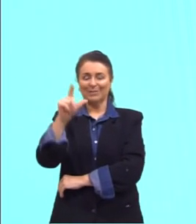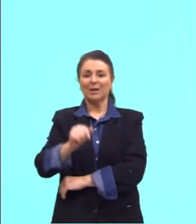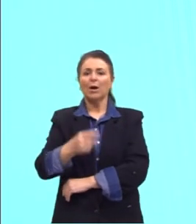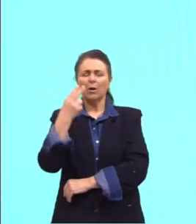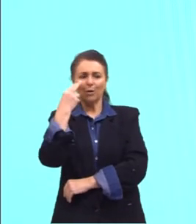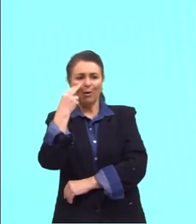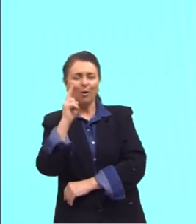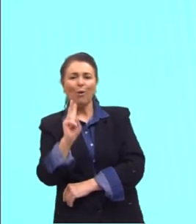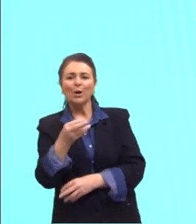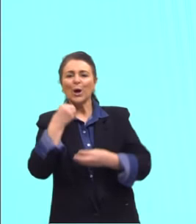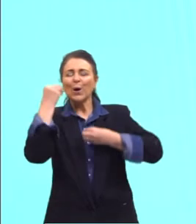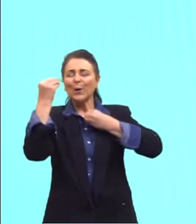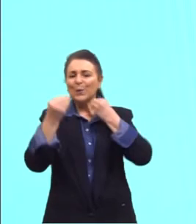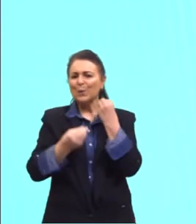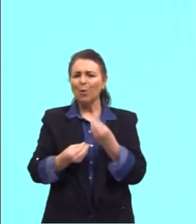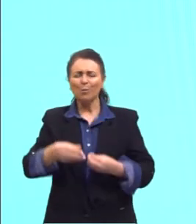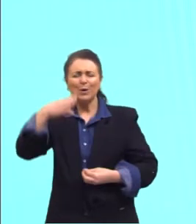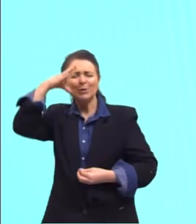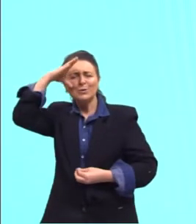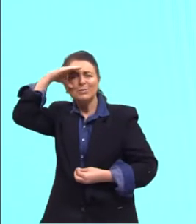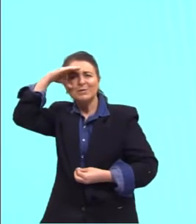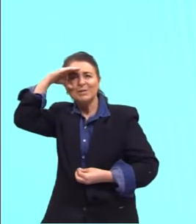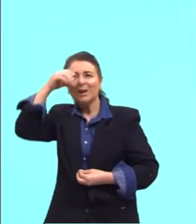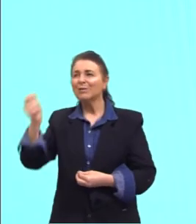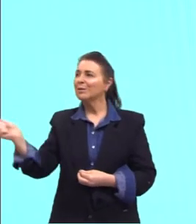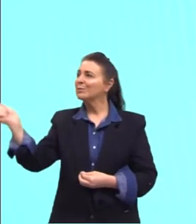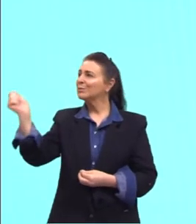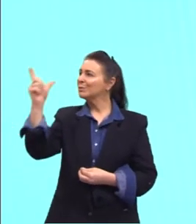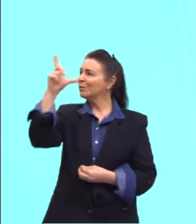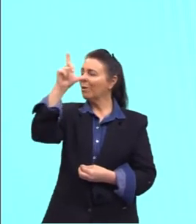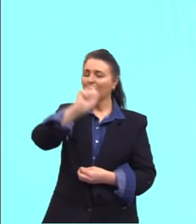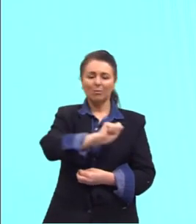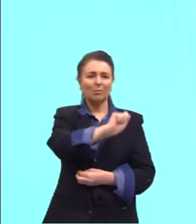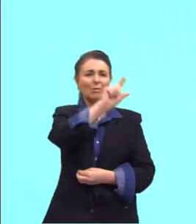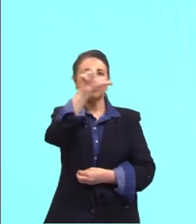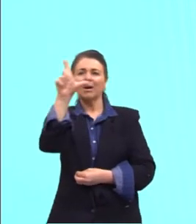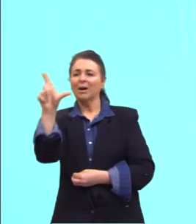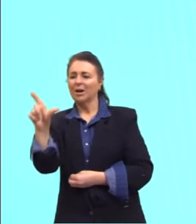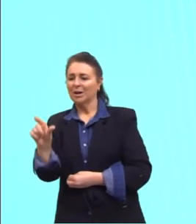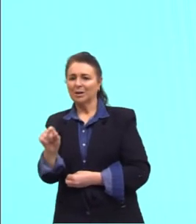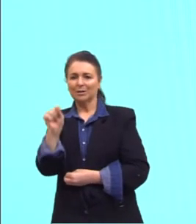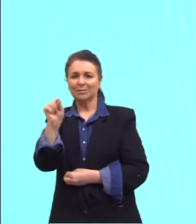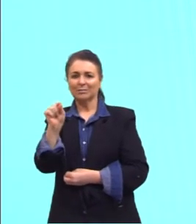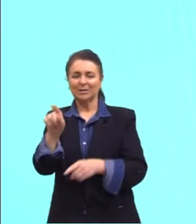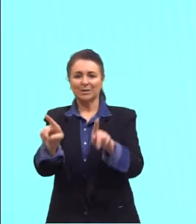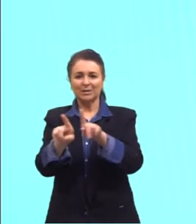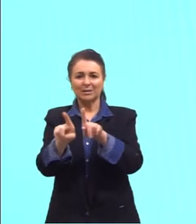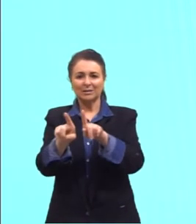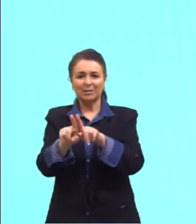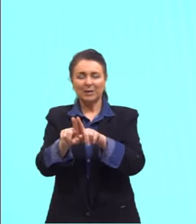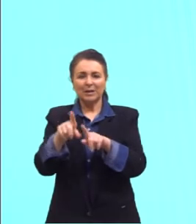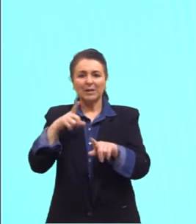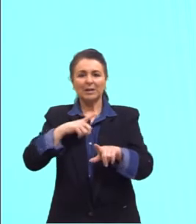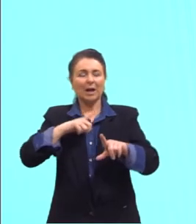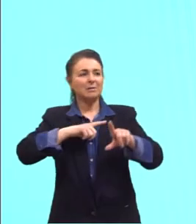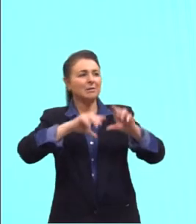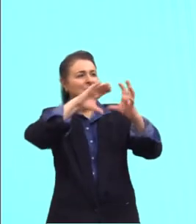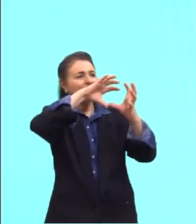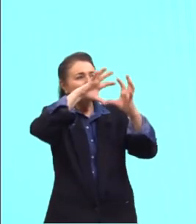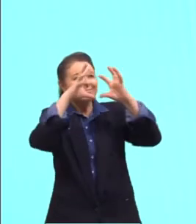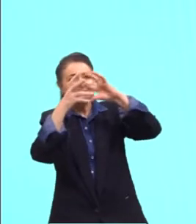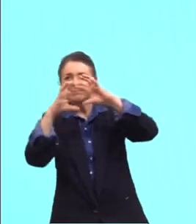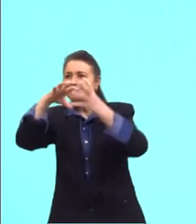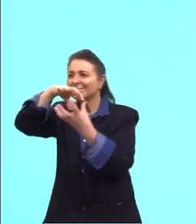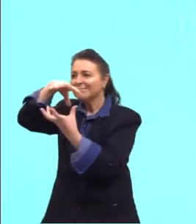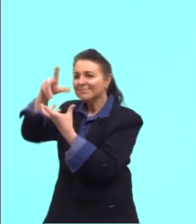olhavam para essas questões do Sol e da Lua, tendo nesses astros os seus deuses.